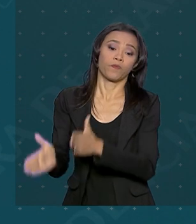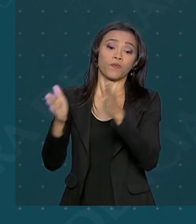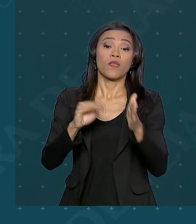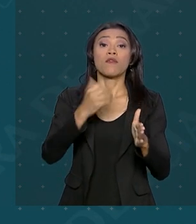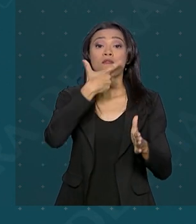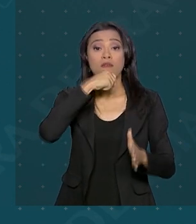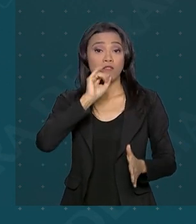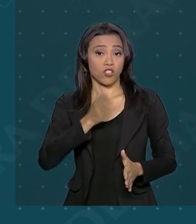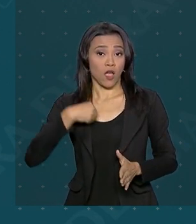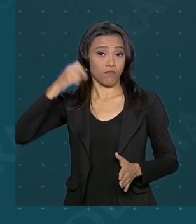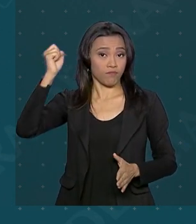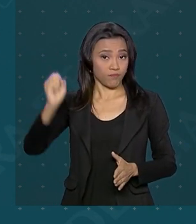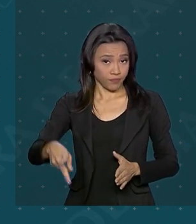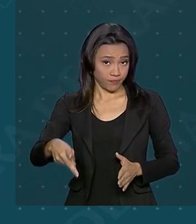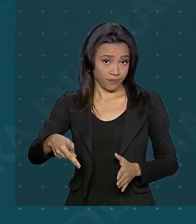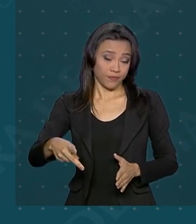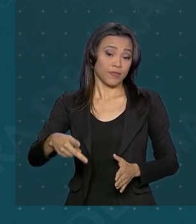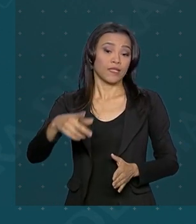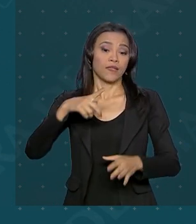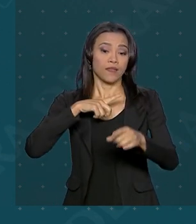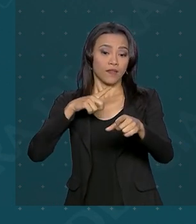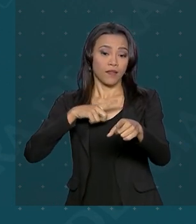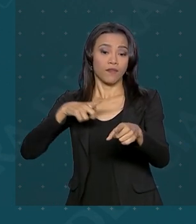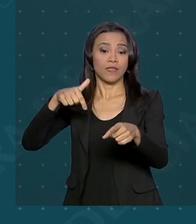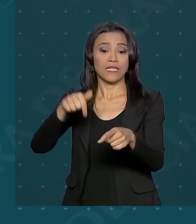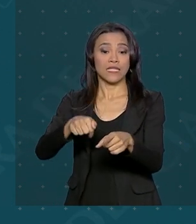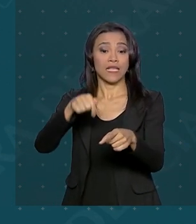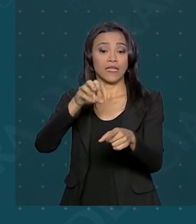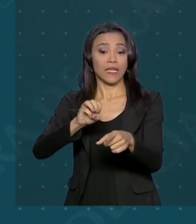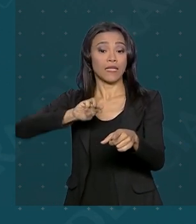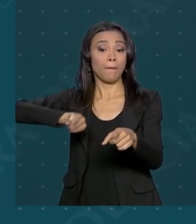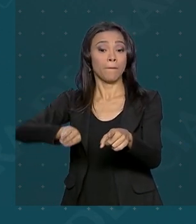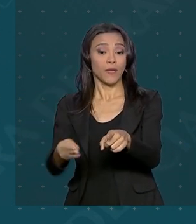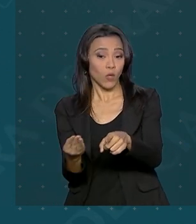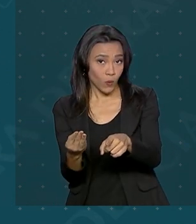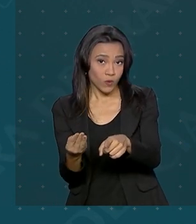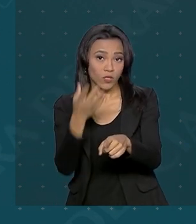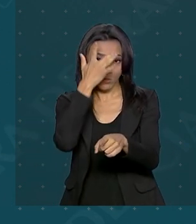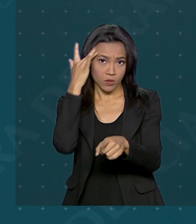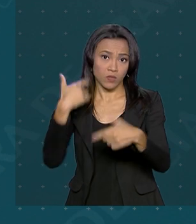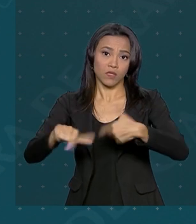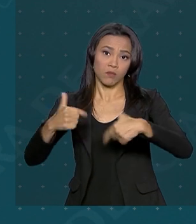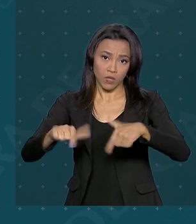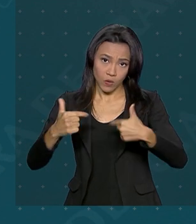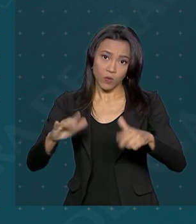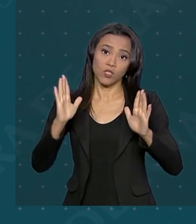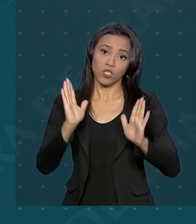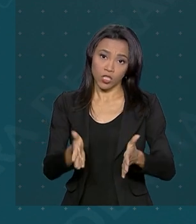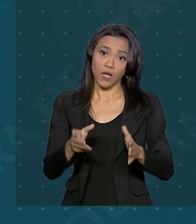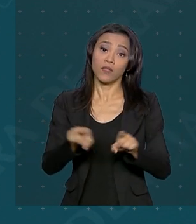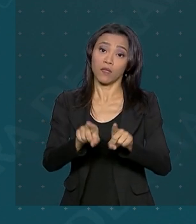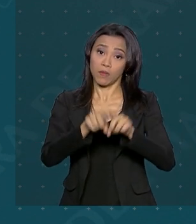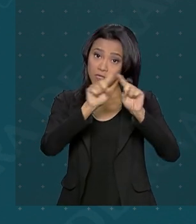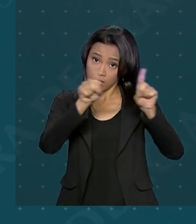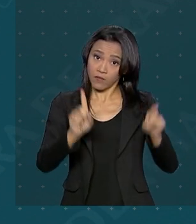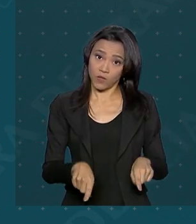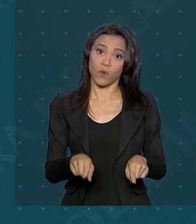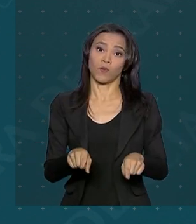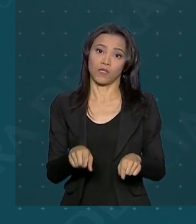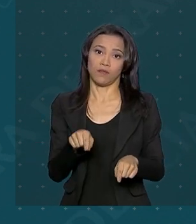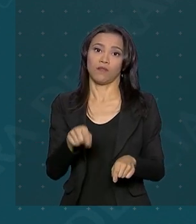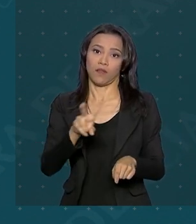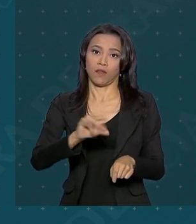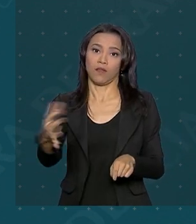aposentado e afetou cerca de 70 milhões de trabalhadores da iniciativa privada e servidores do governo federal. Uma